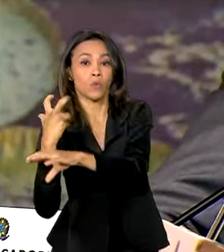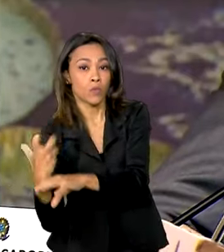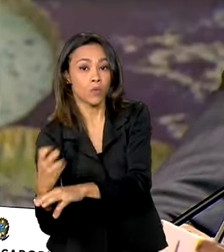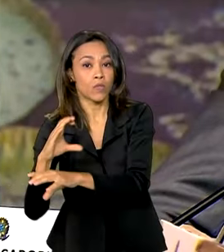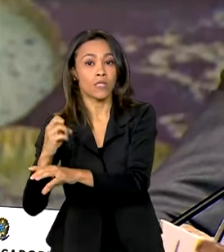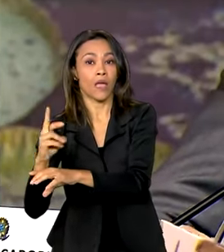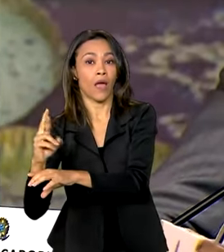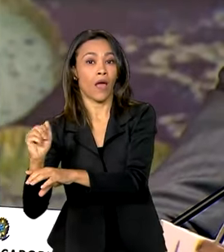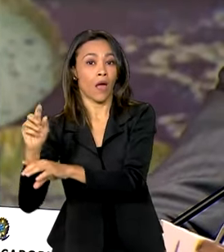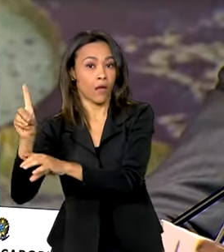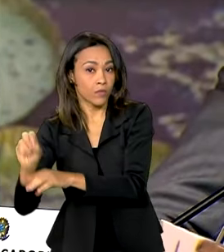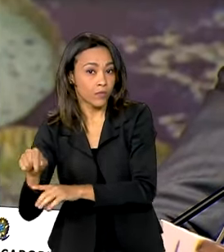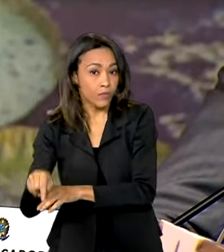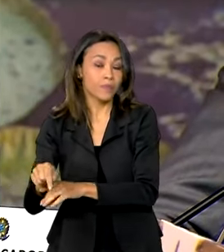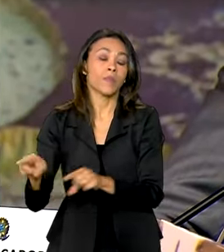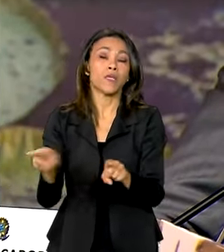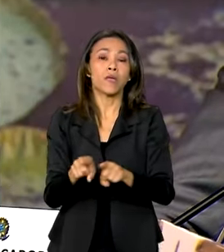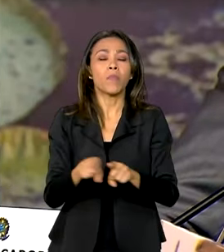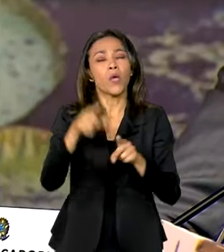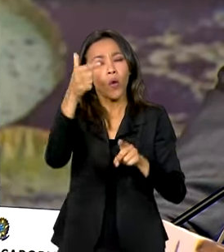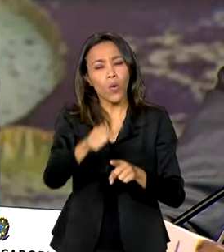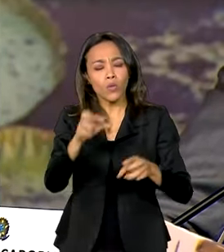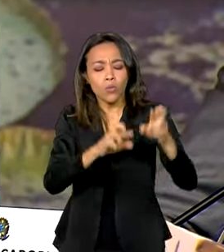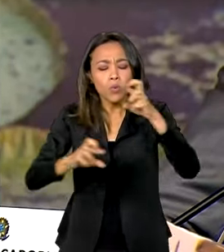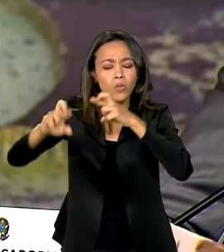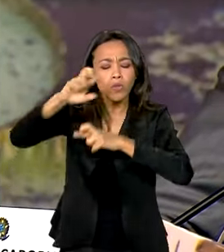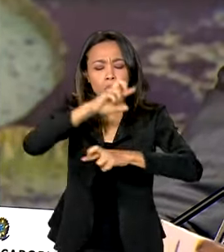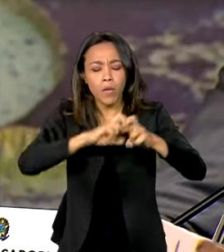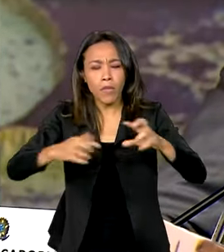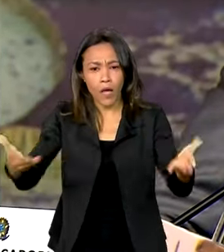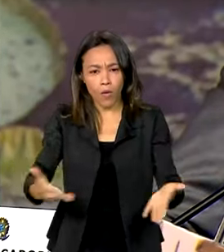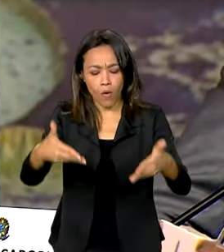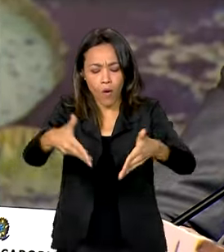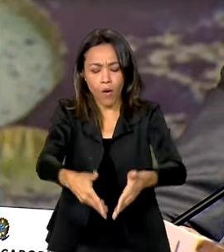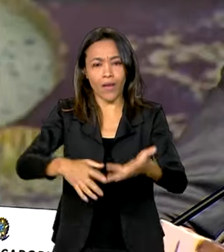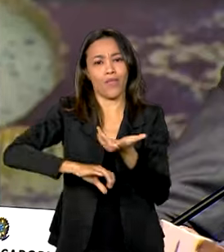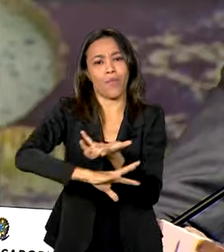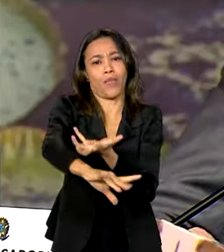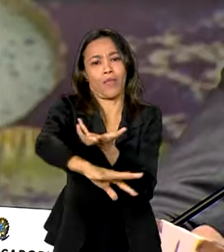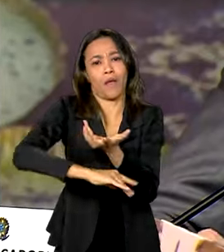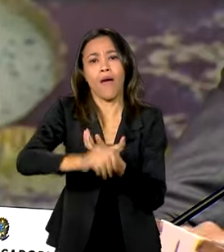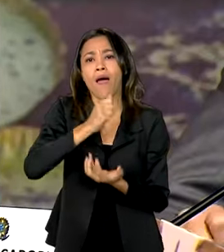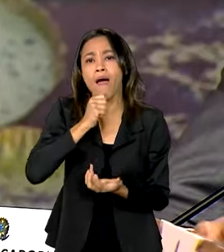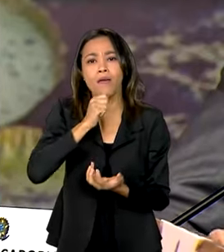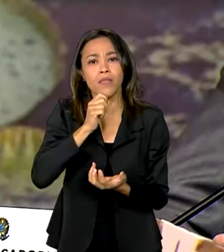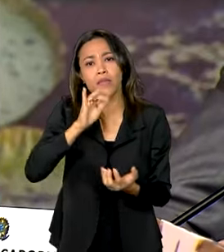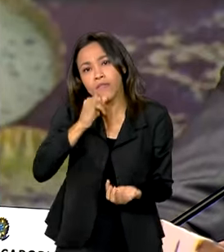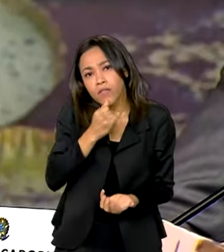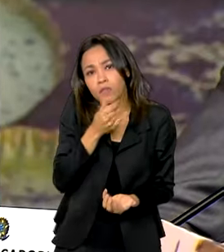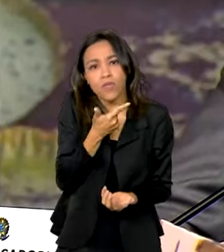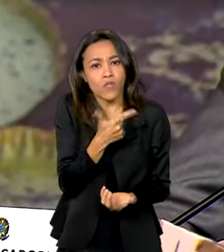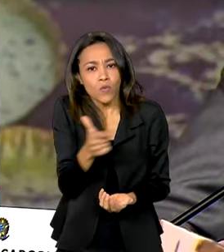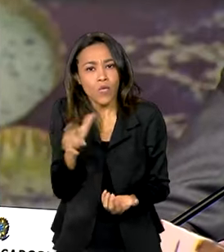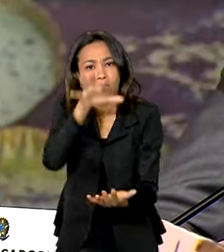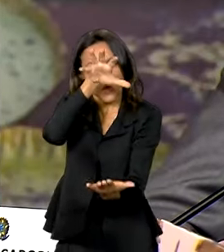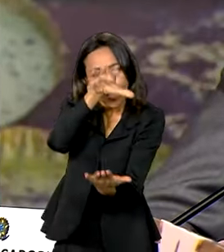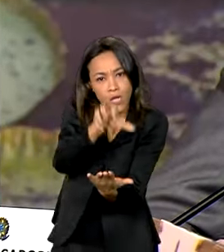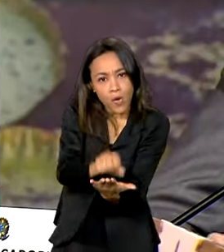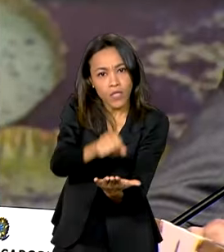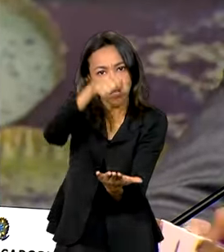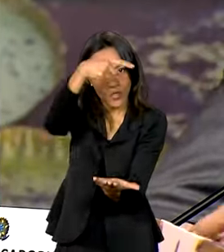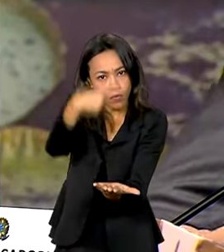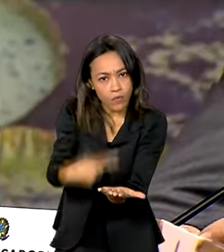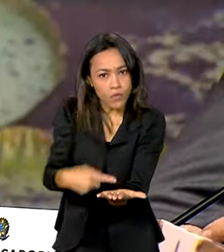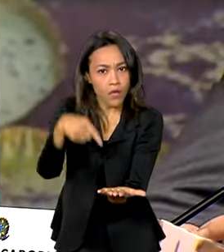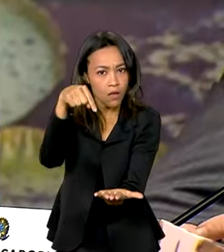processo transparente de monitoramento agora do Pantanal. Infelizmente, ainda não temos equivalência para